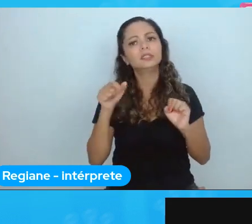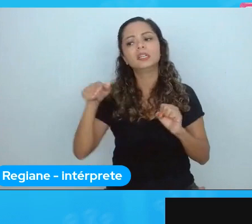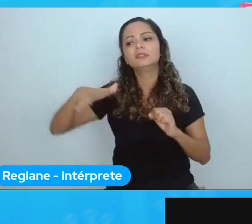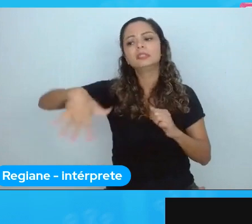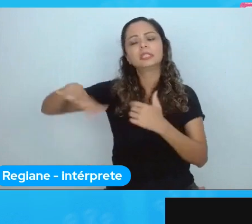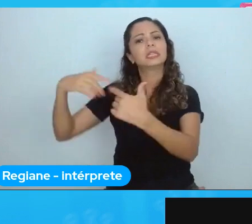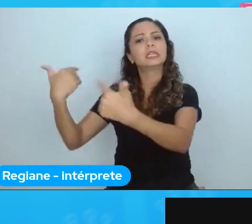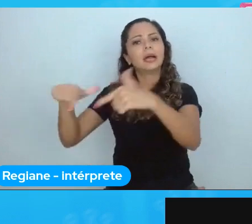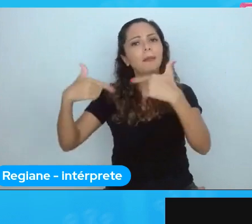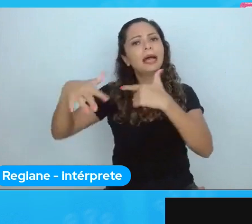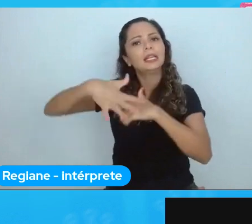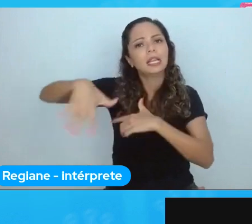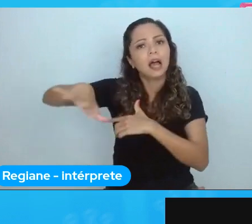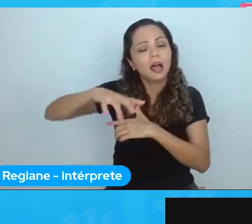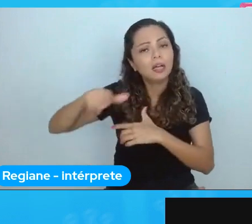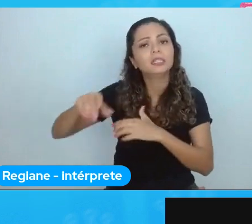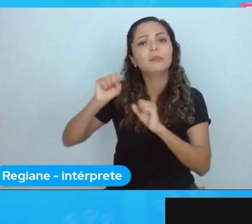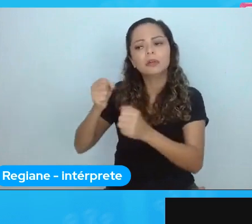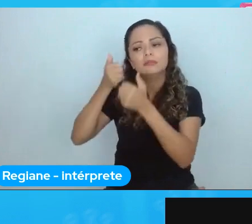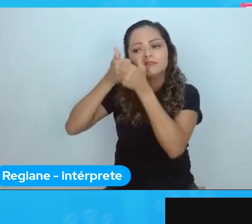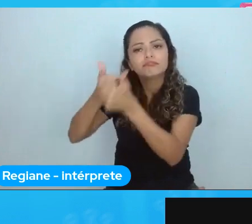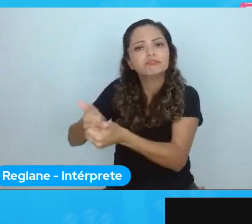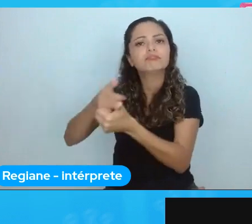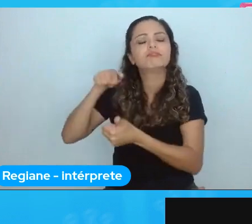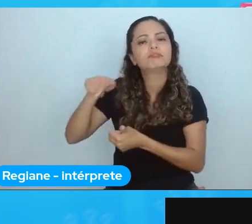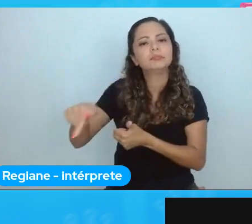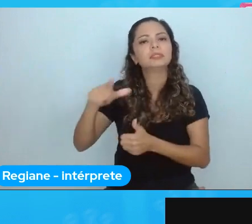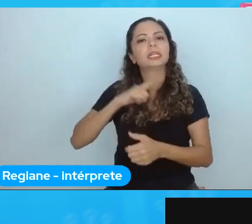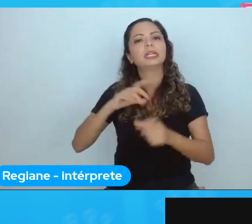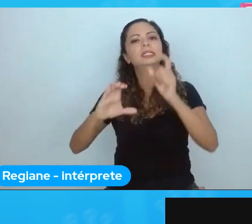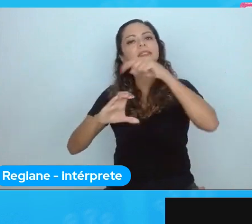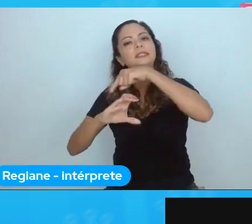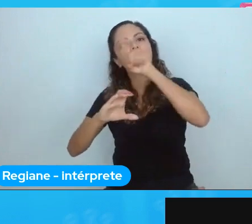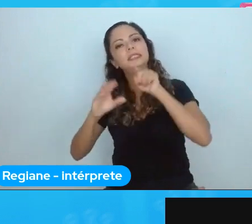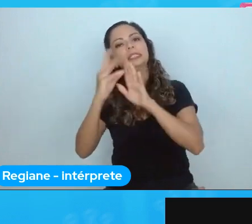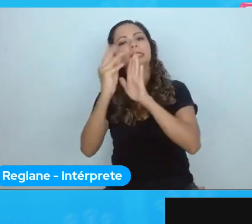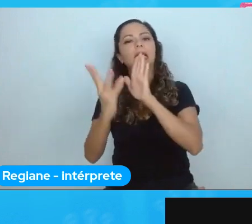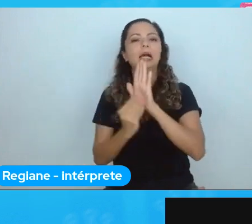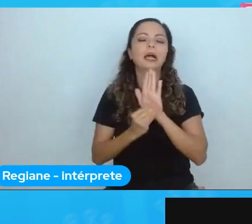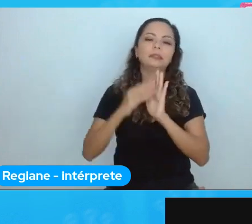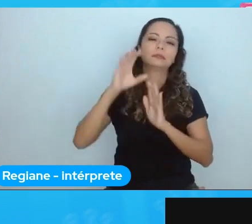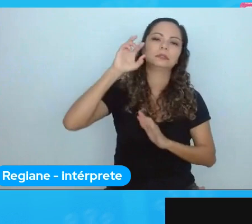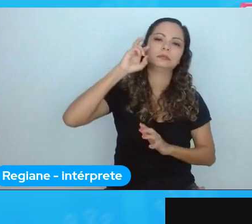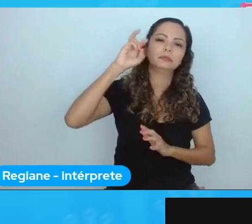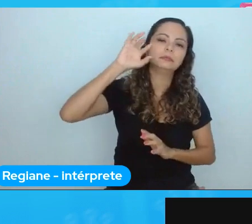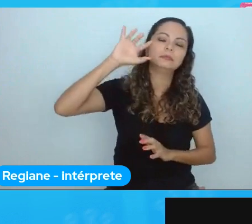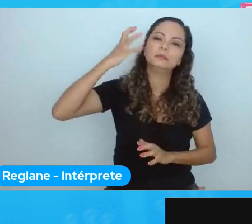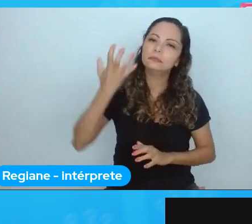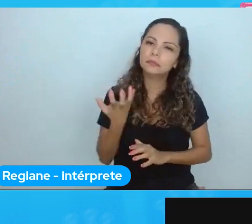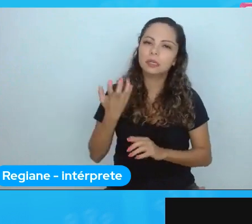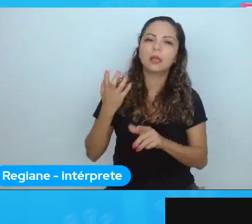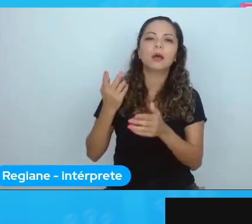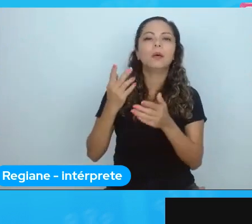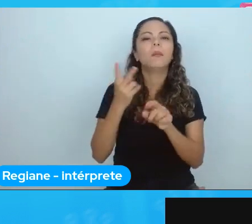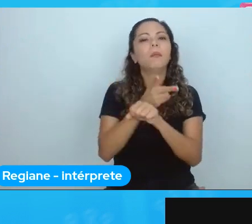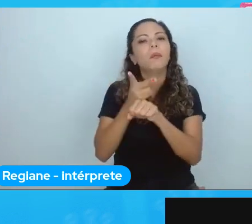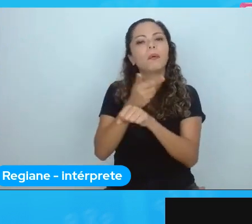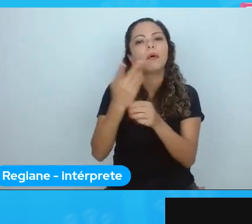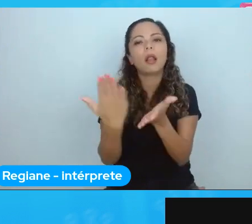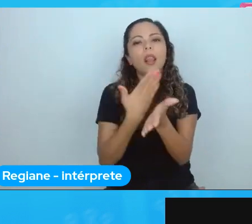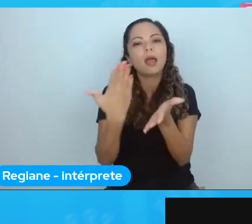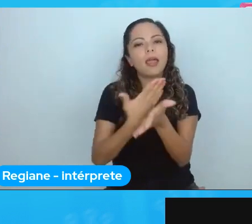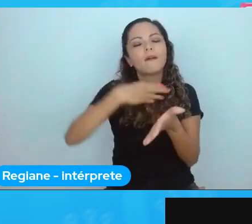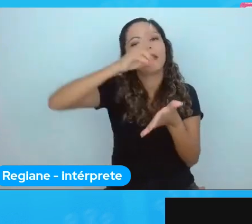dados, de inteligência artificial, vai procurando nos livros para ler, no Medium tem muito artigo também bem interessante